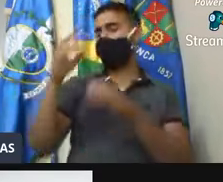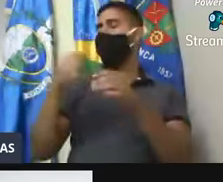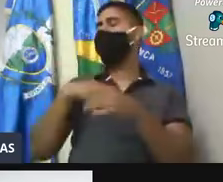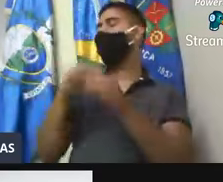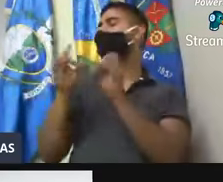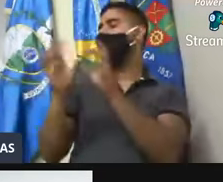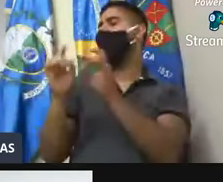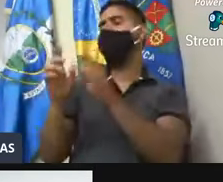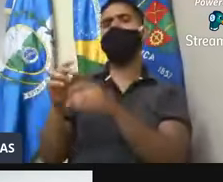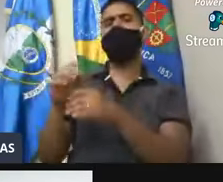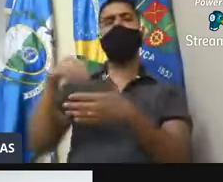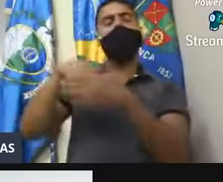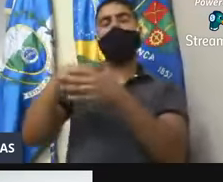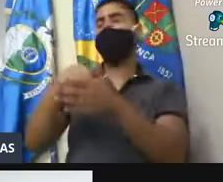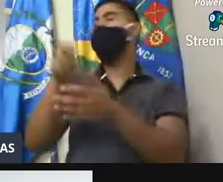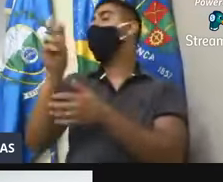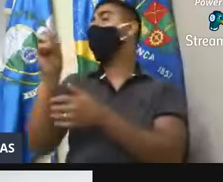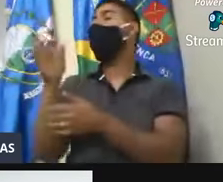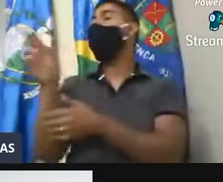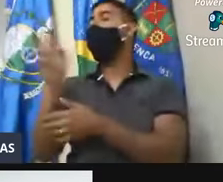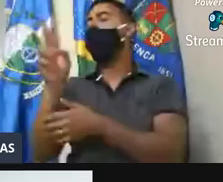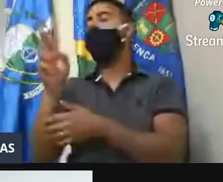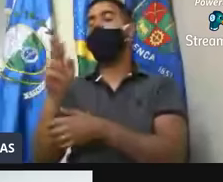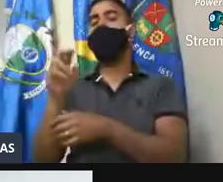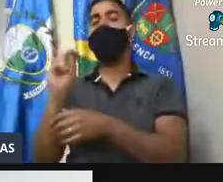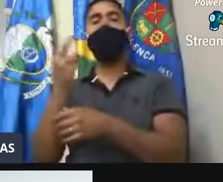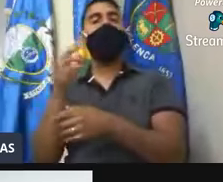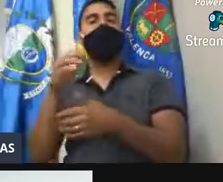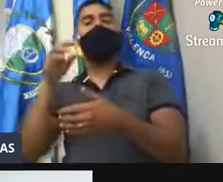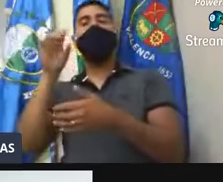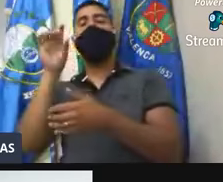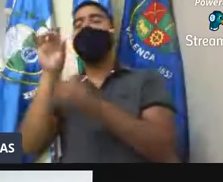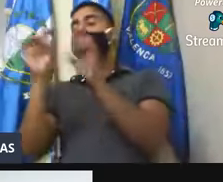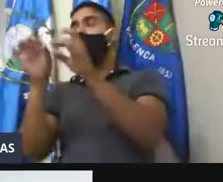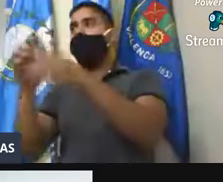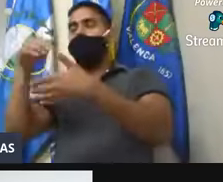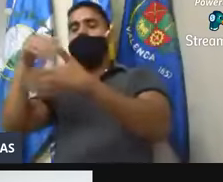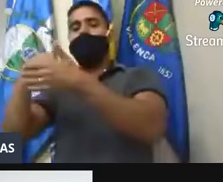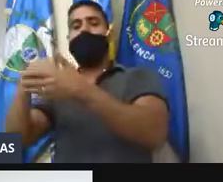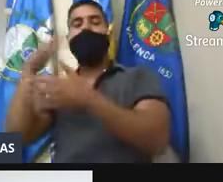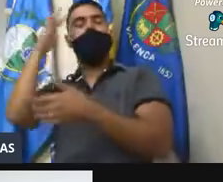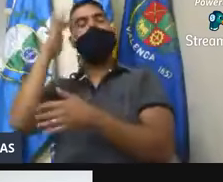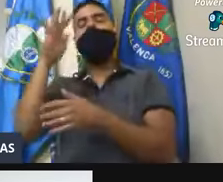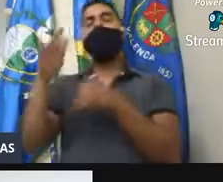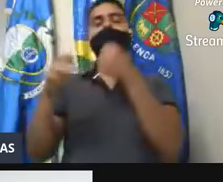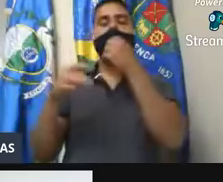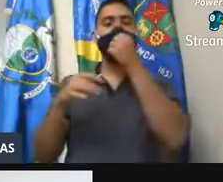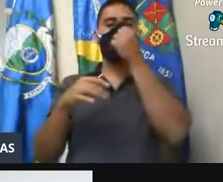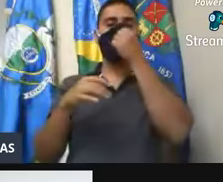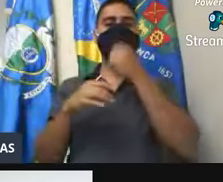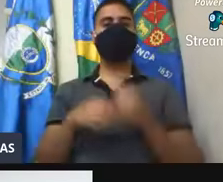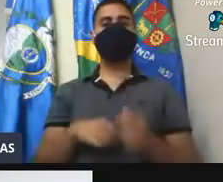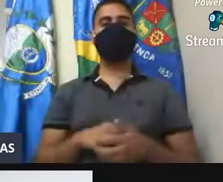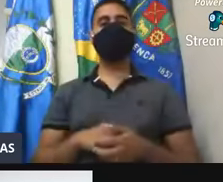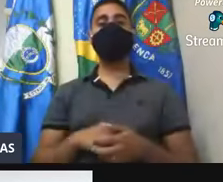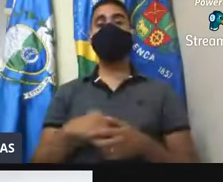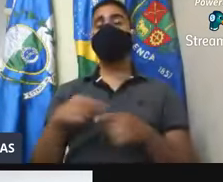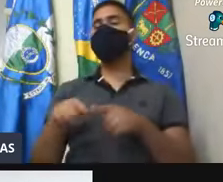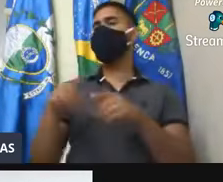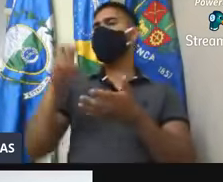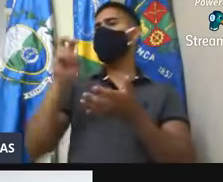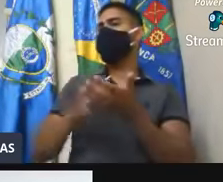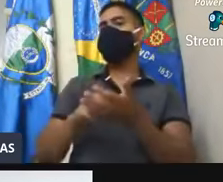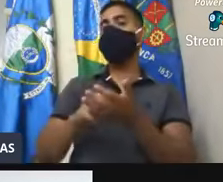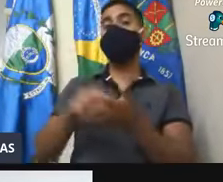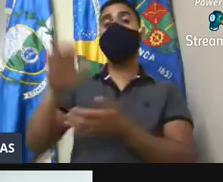seu voto por 50 reais. É o cara que vende seu voto por suborno, achando que está fazendo vantagem para estar aqui. Engraçado, eu botei de manhã